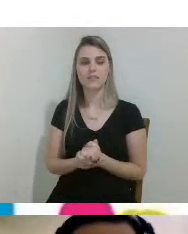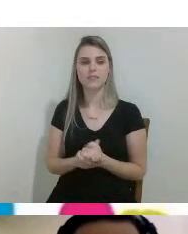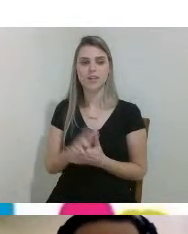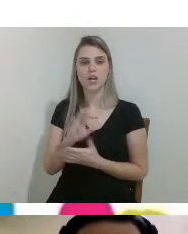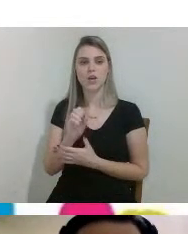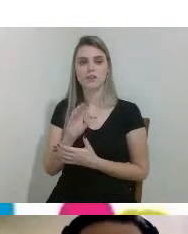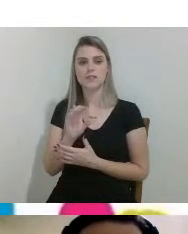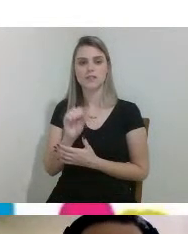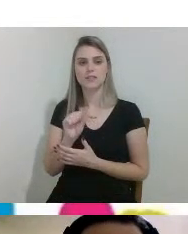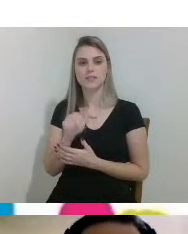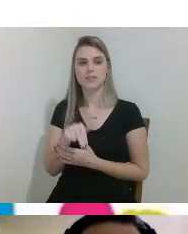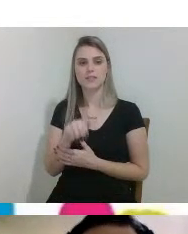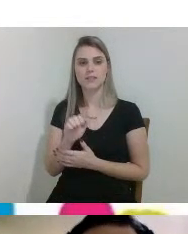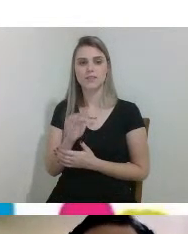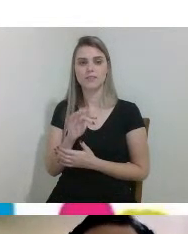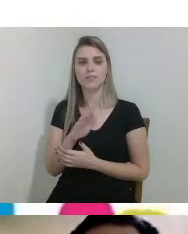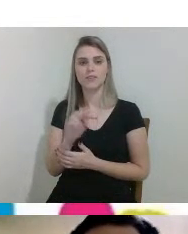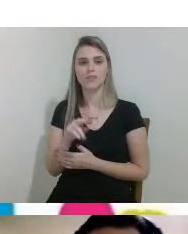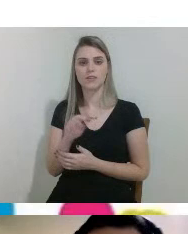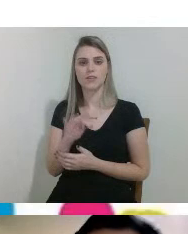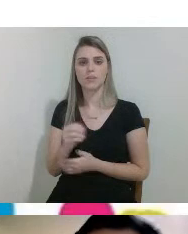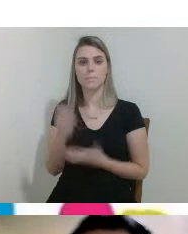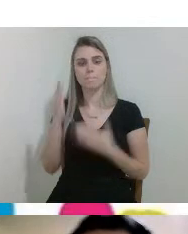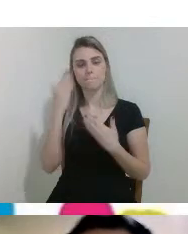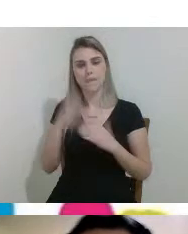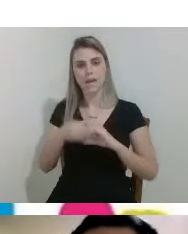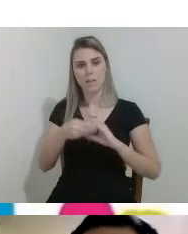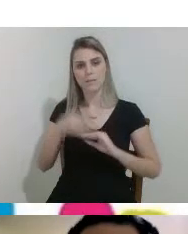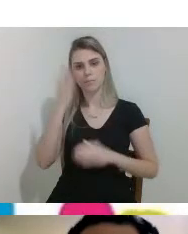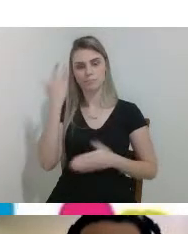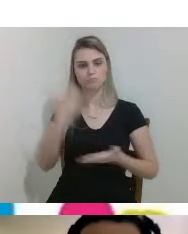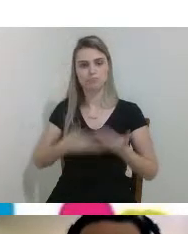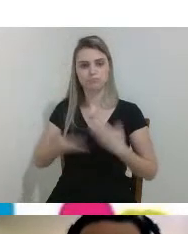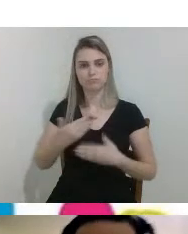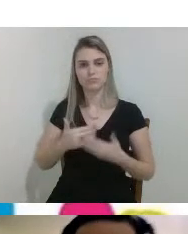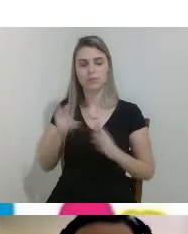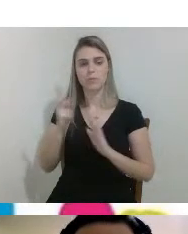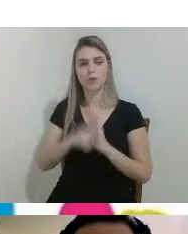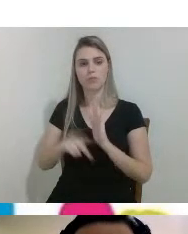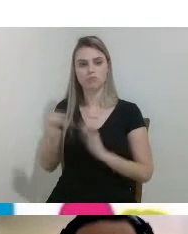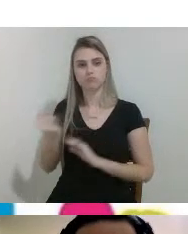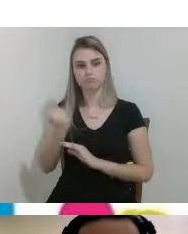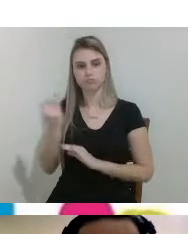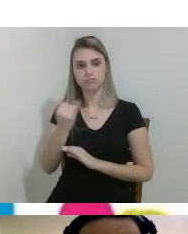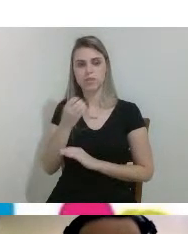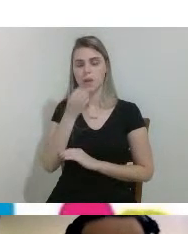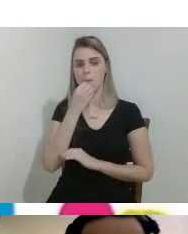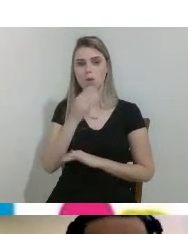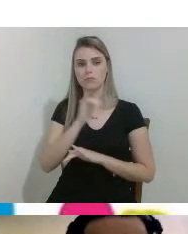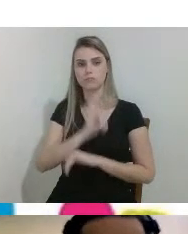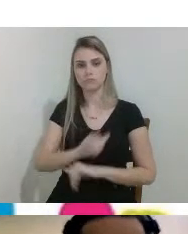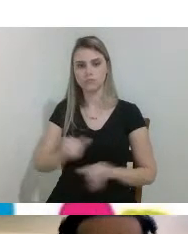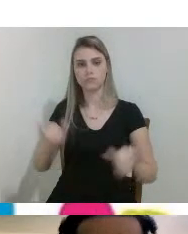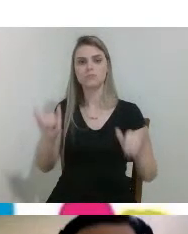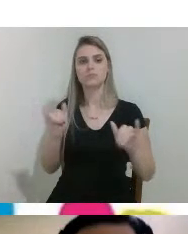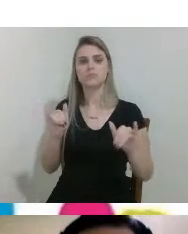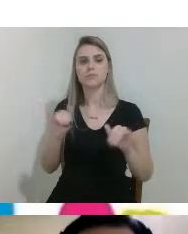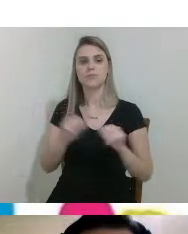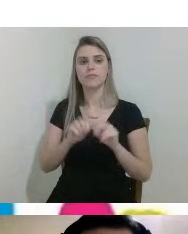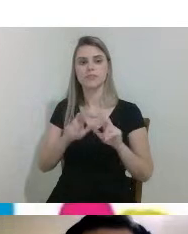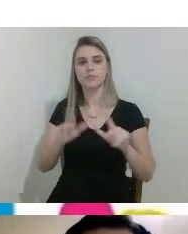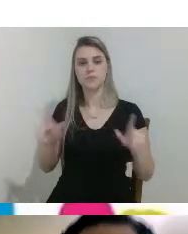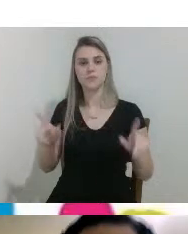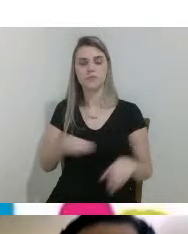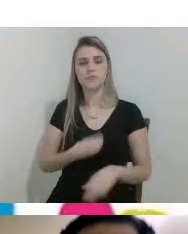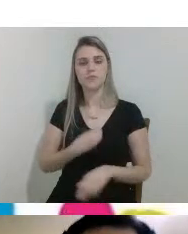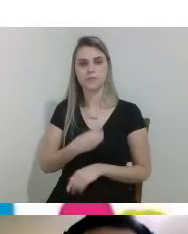Cancelier Ferronato parabéns aos envolvidos projetos de extrema relevância e farão a diferença na vida de muitas pessoas